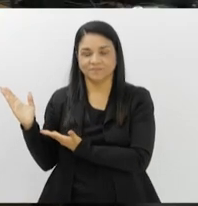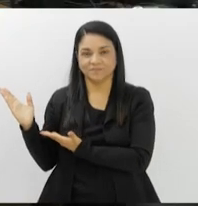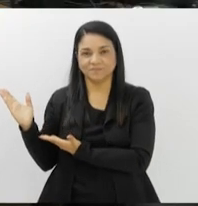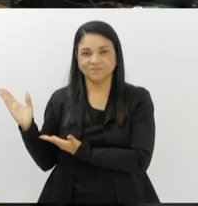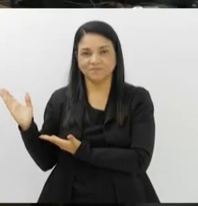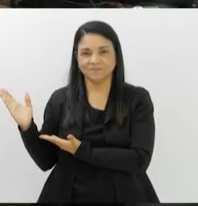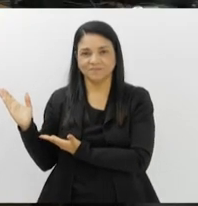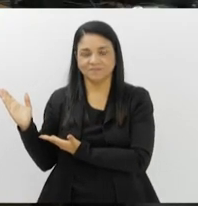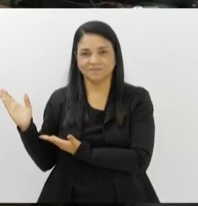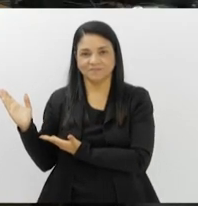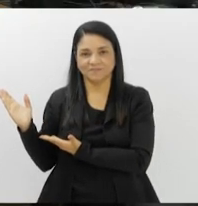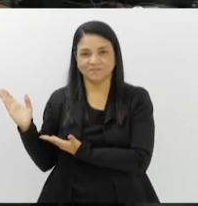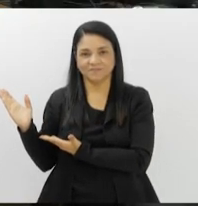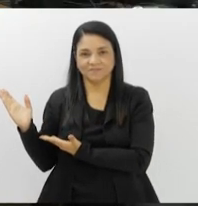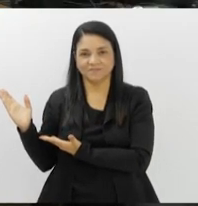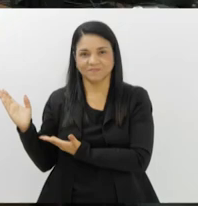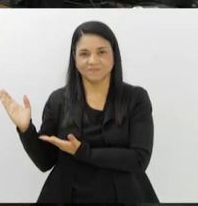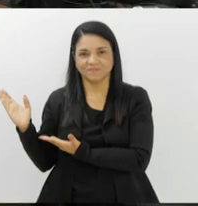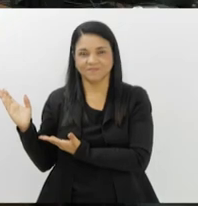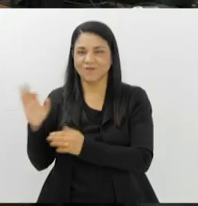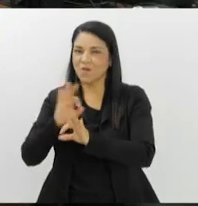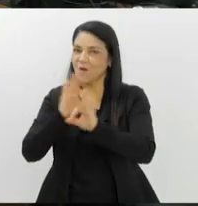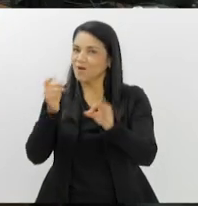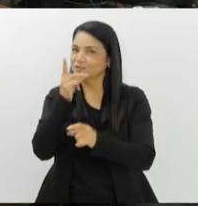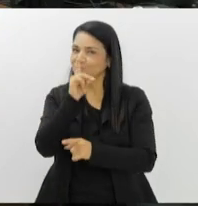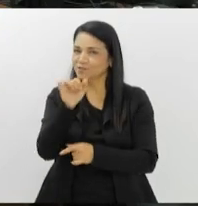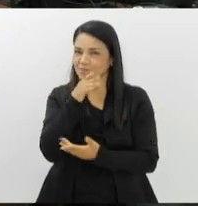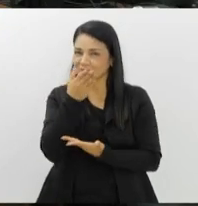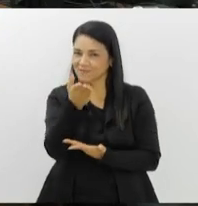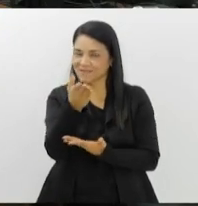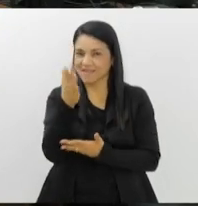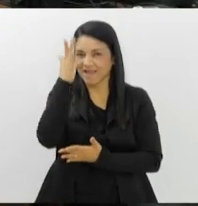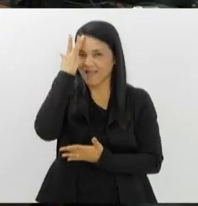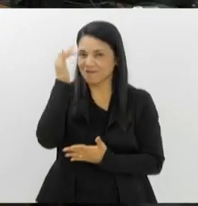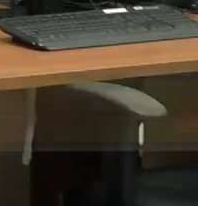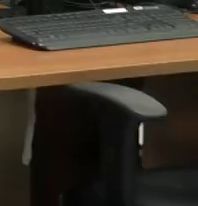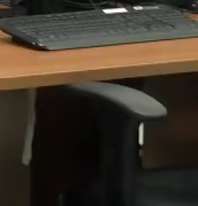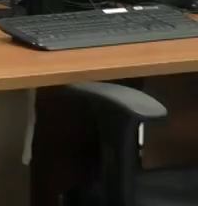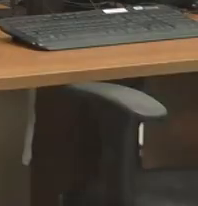.rj.gov.br Um ótimo dia para você e até amanhã.